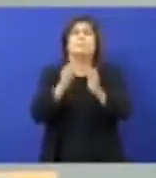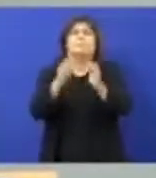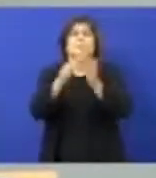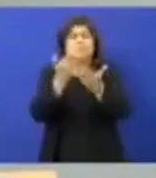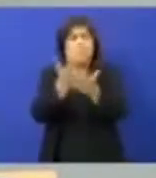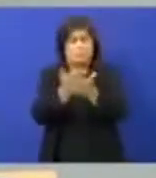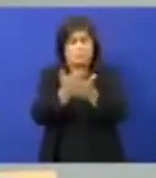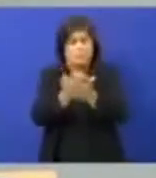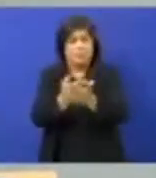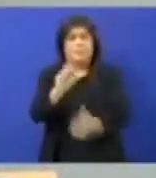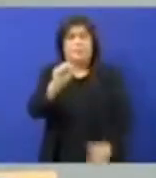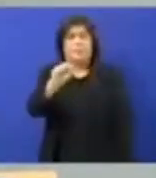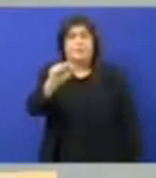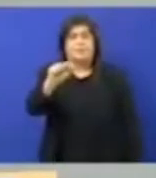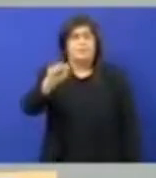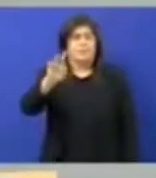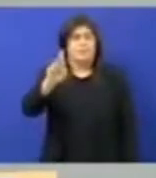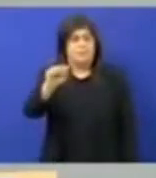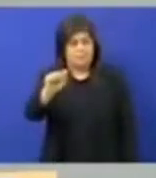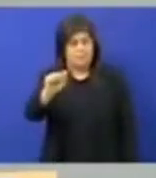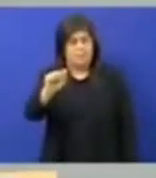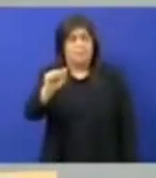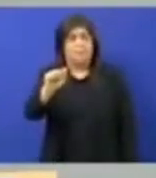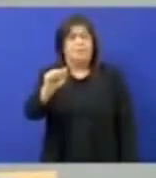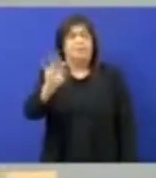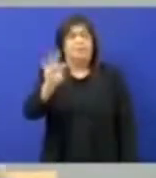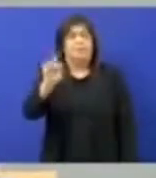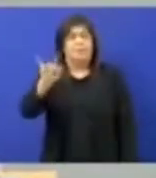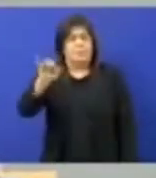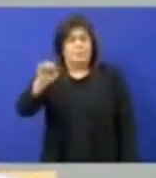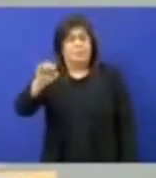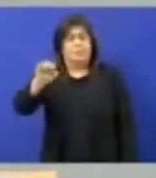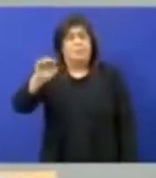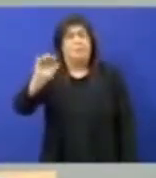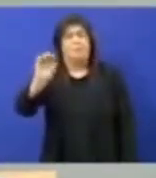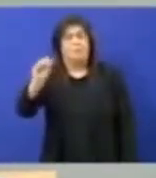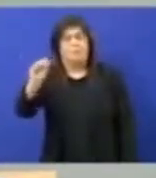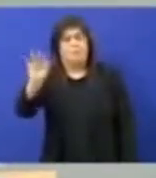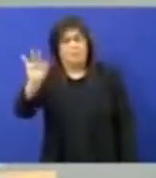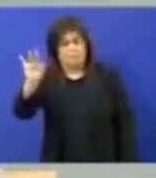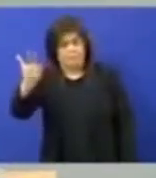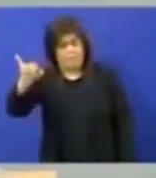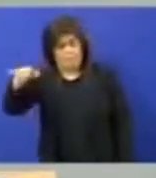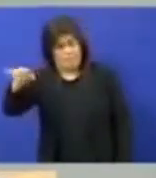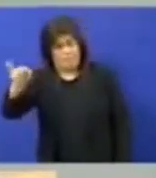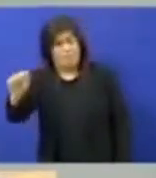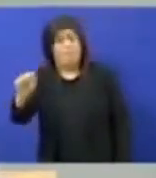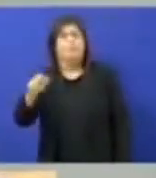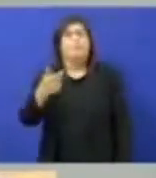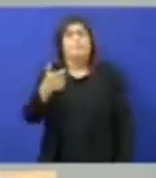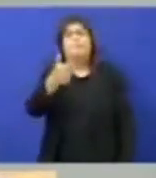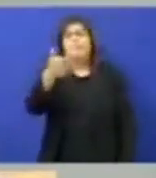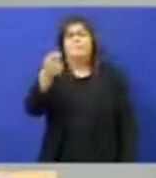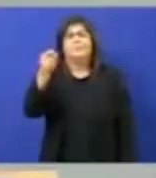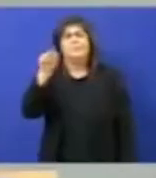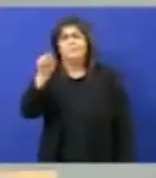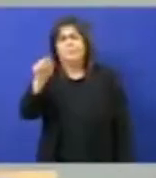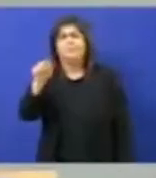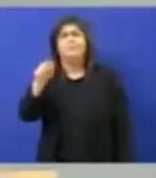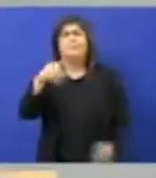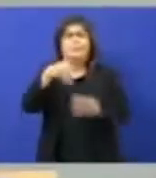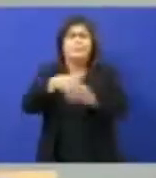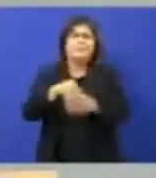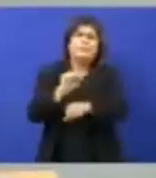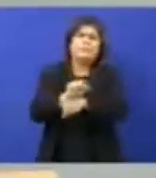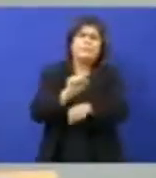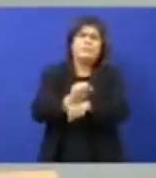Terezinha e João Norberto, onde eu tive mais de 1.200 votos e que desde 2019 nós cobramos. E aqui peço só, Vênia, só para